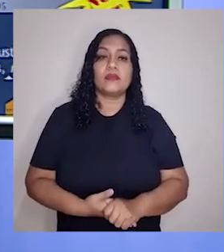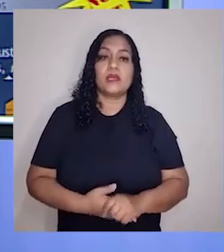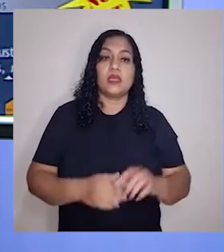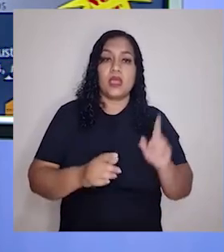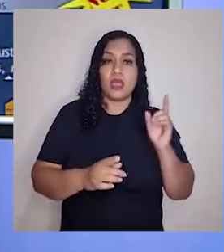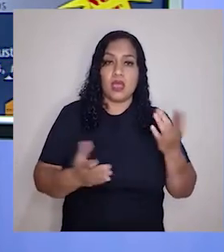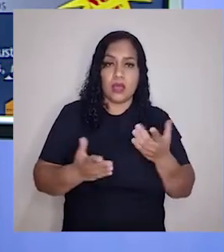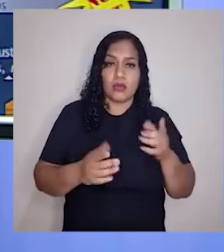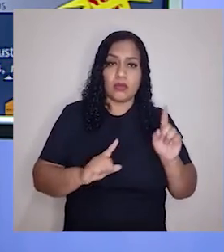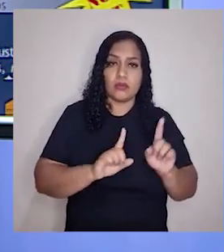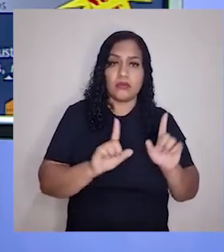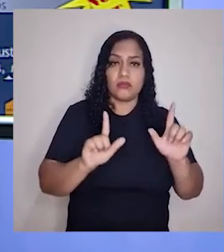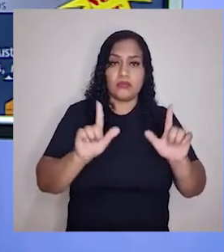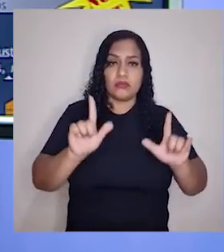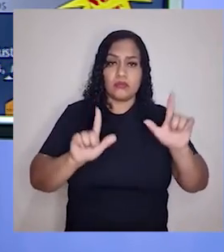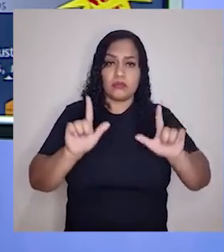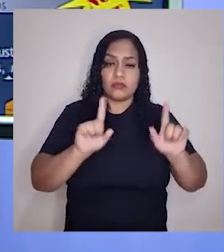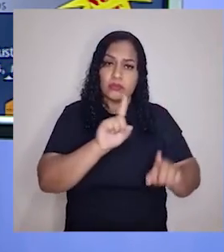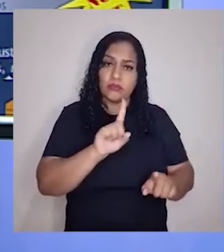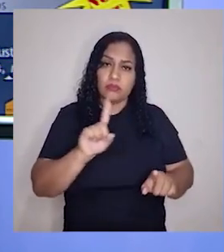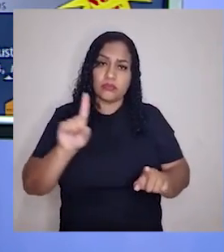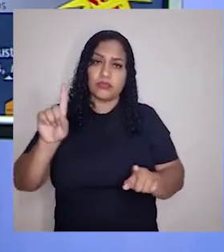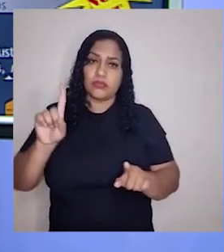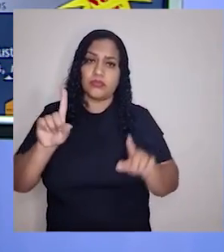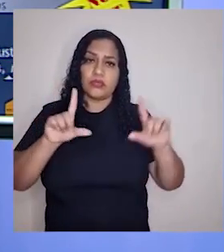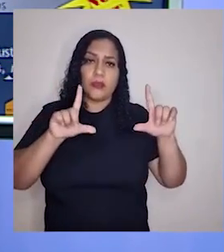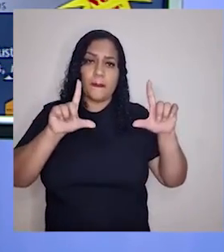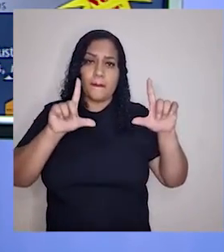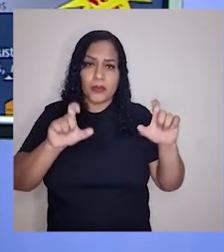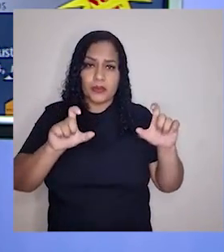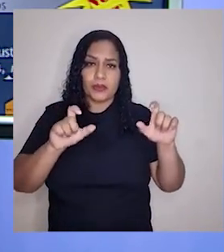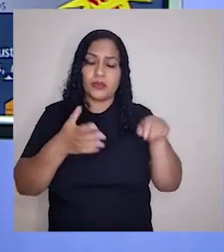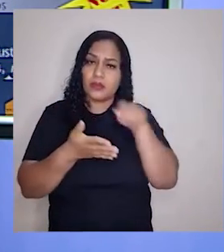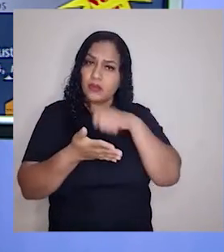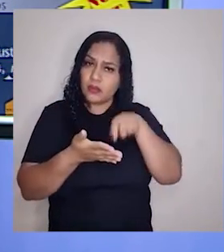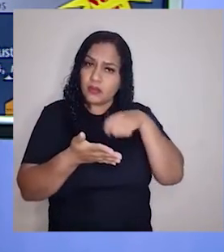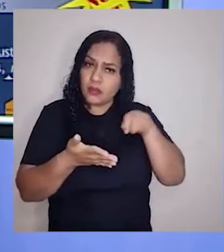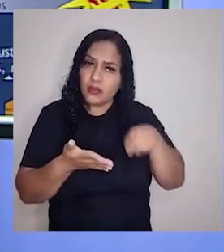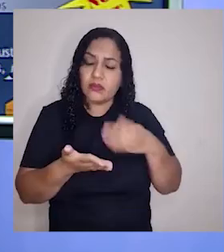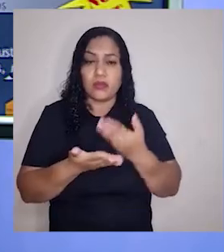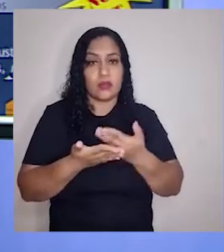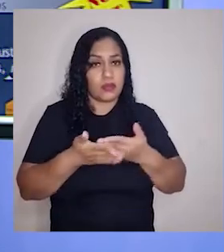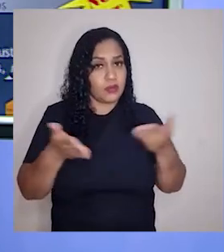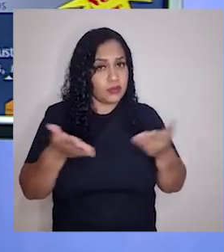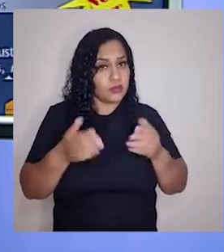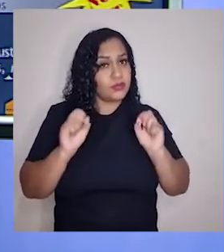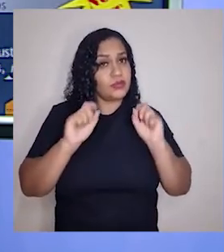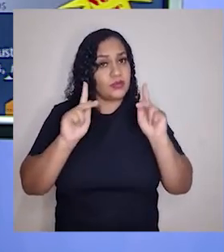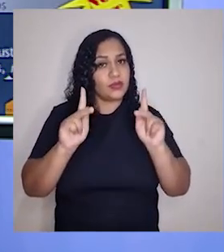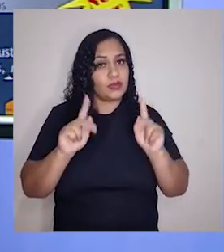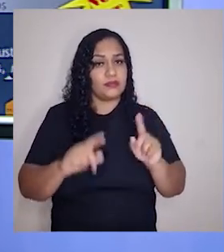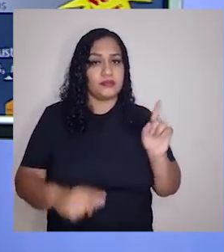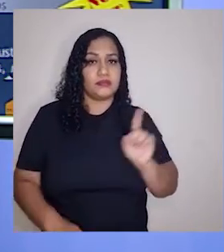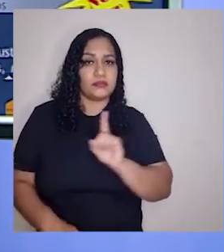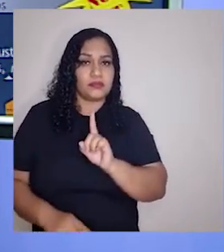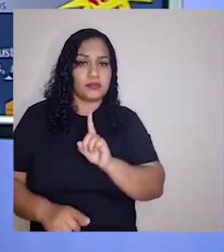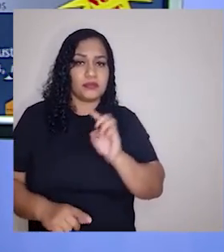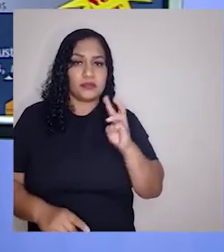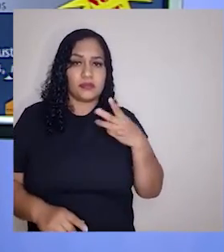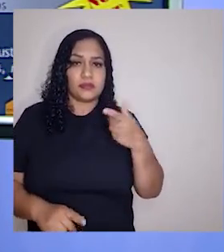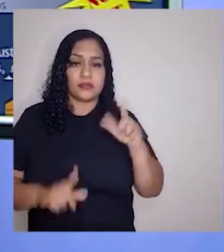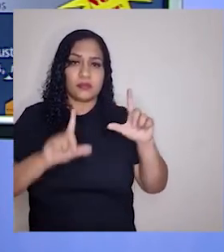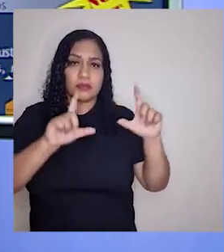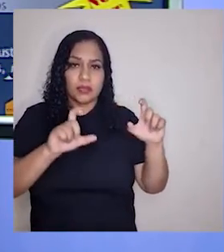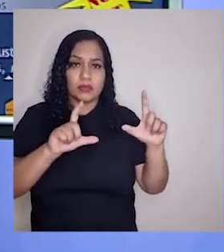é isso. Eu vou afastar aqui um pouquinho para você tirar uma fotinha da tela e anotar no seu caderninho a aula de hoje, beleza? Olha só,